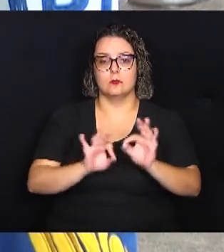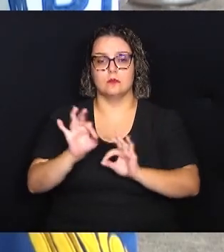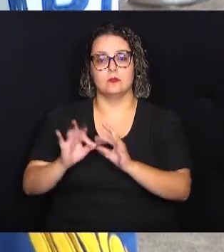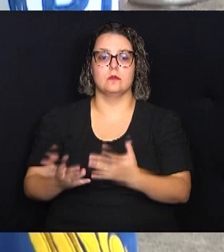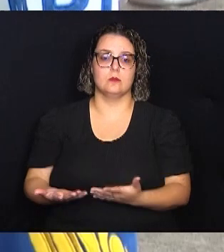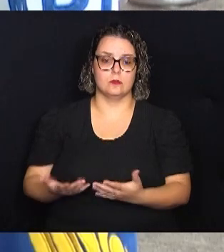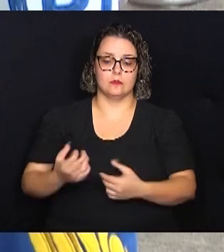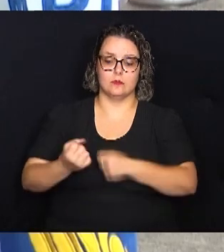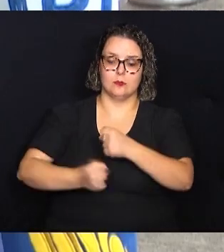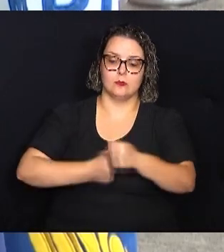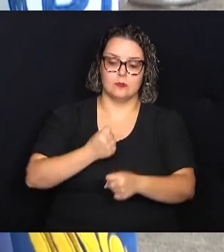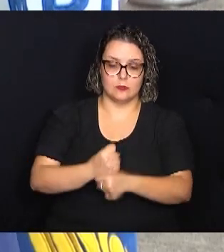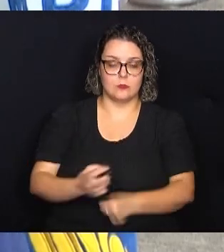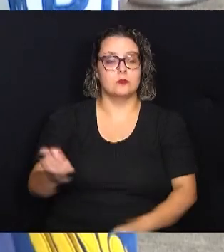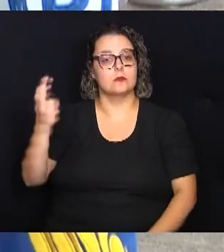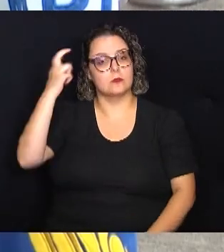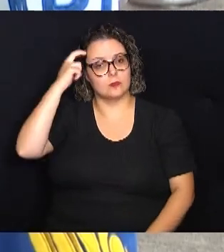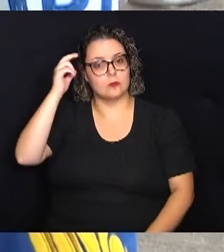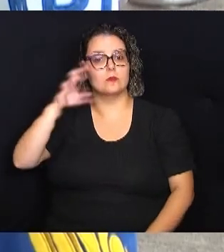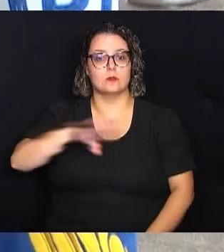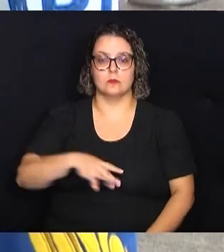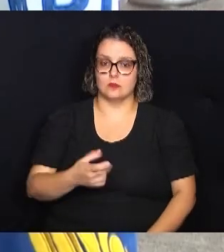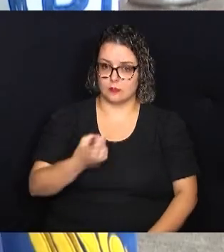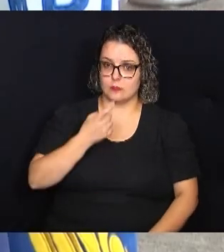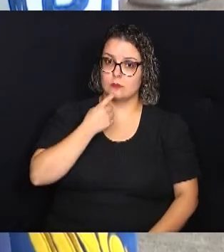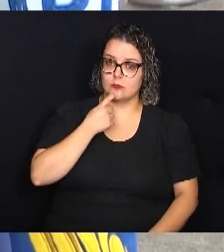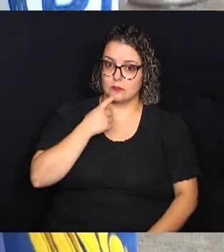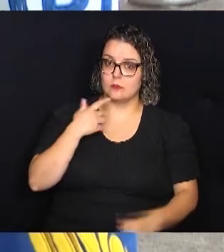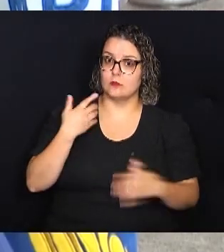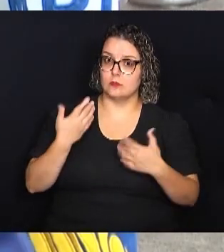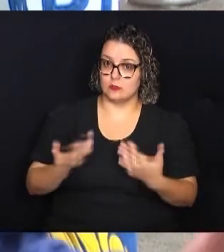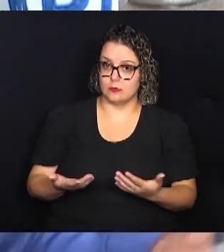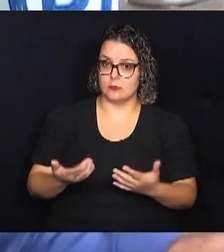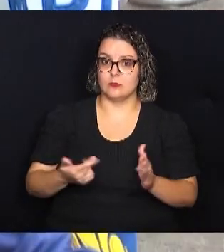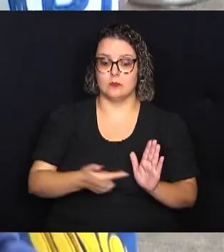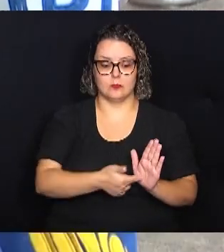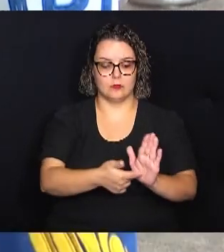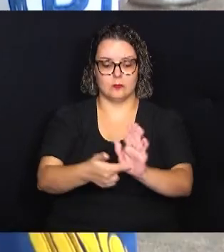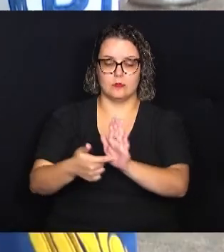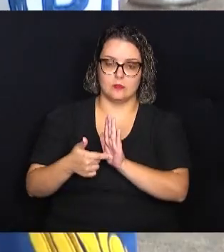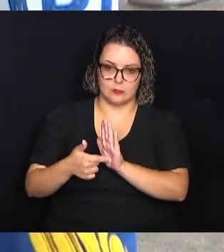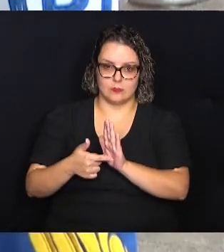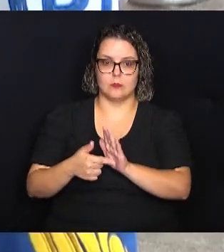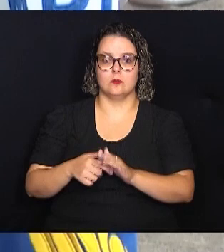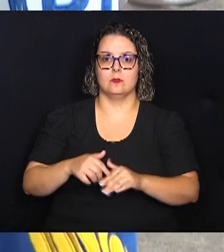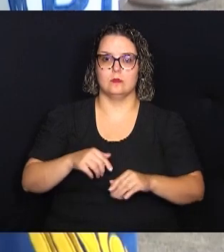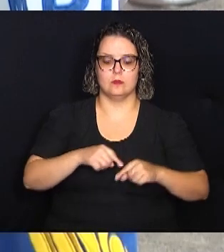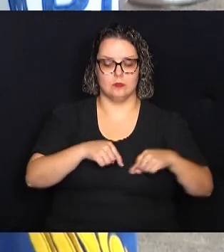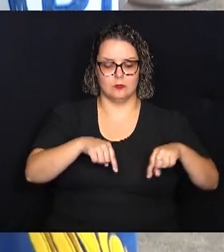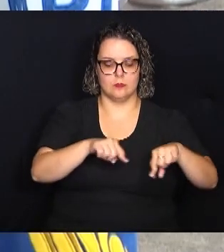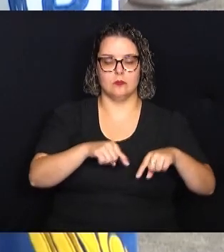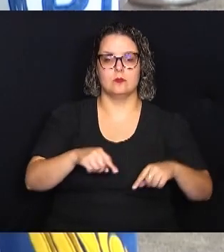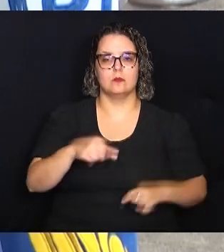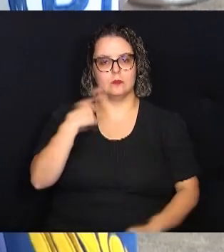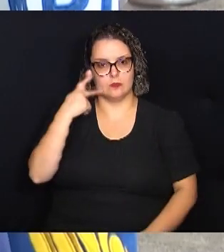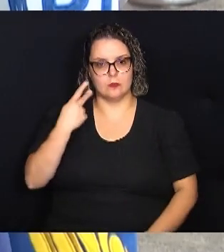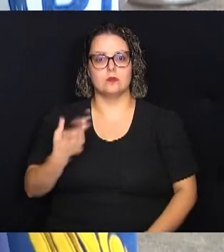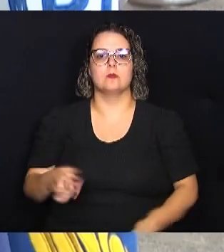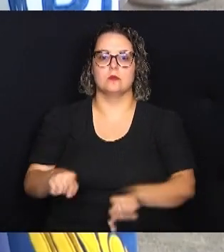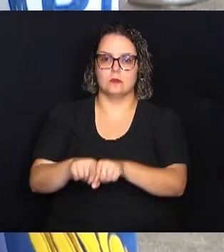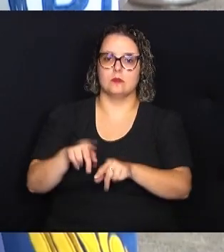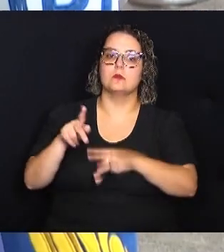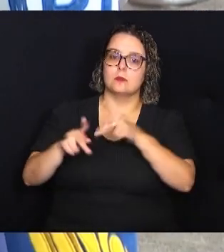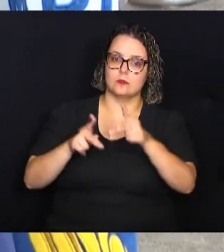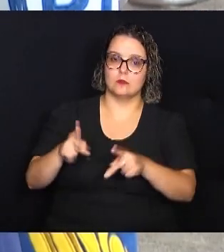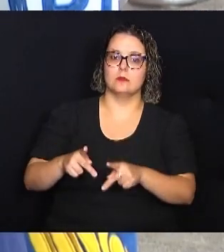da cultura de Campinas. Então, essa exposição aqui para os gabinetes, para os vereadores e também para a população